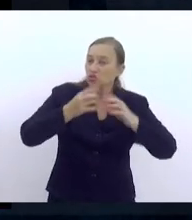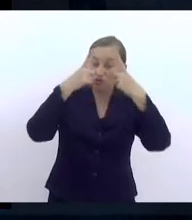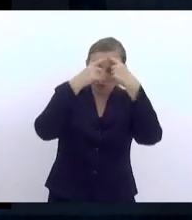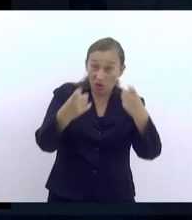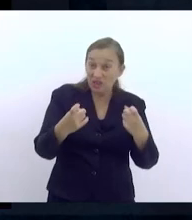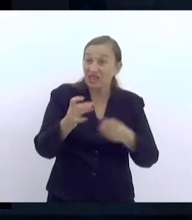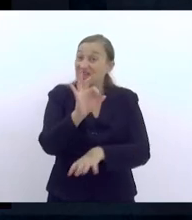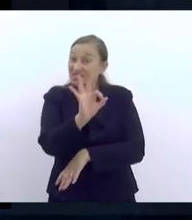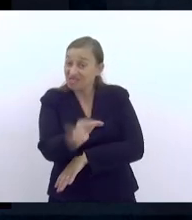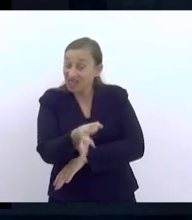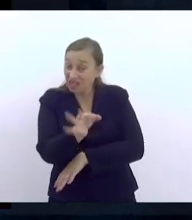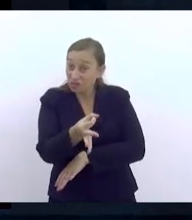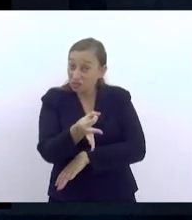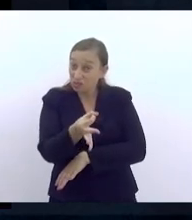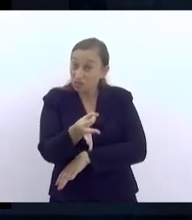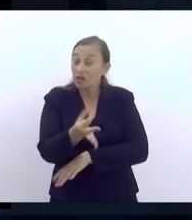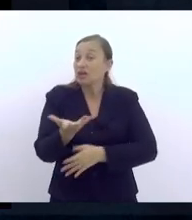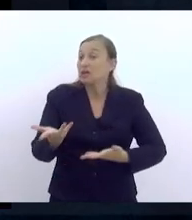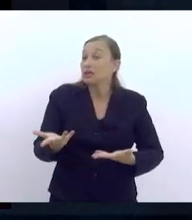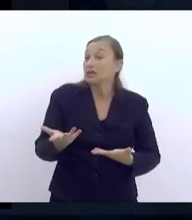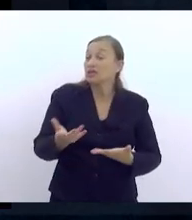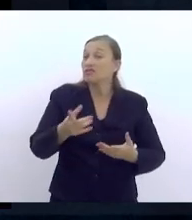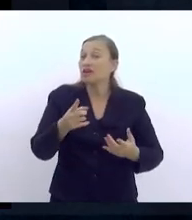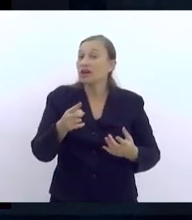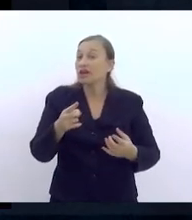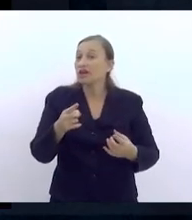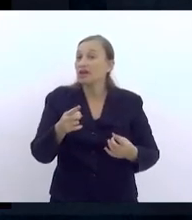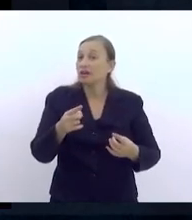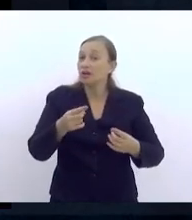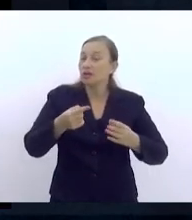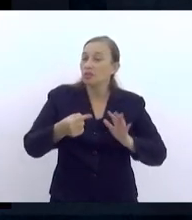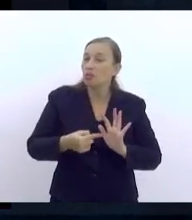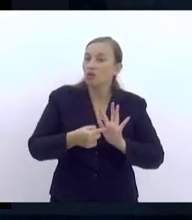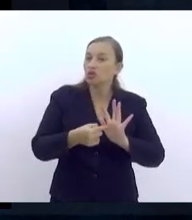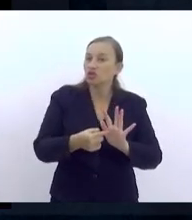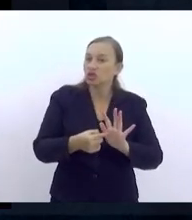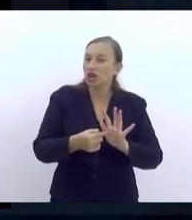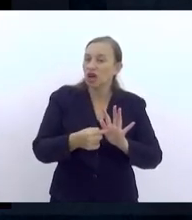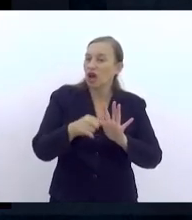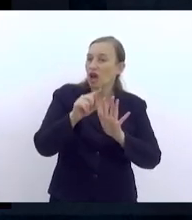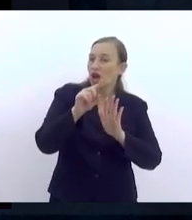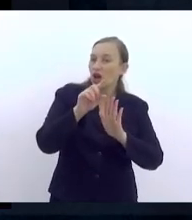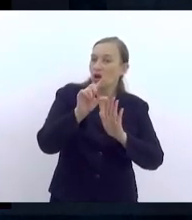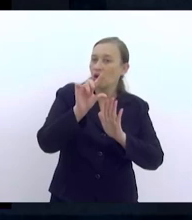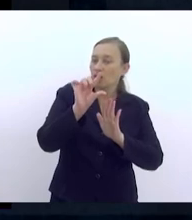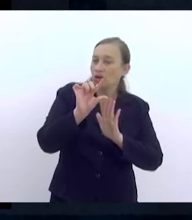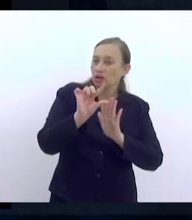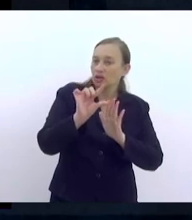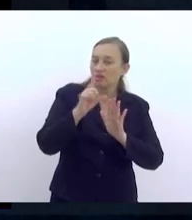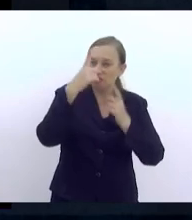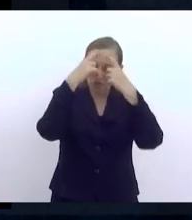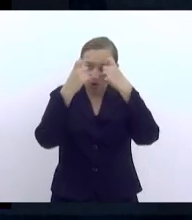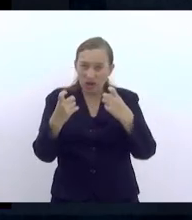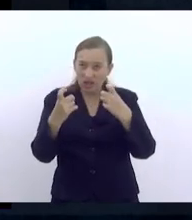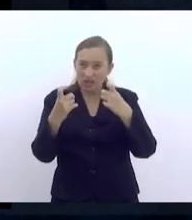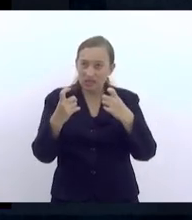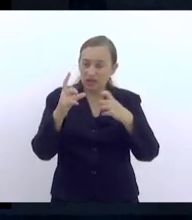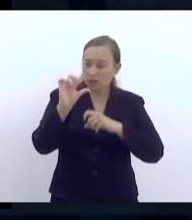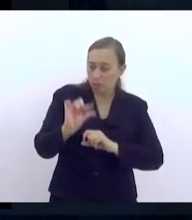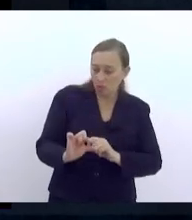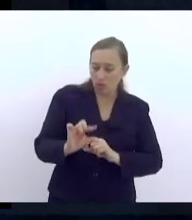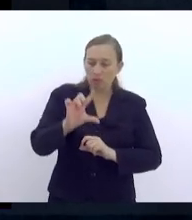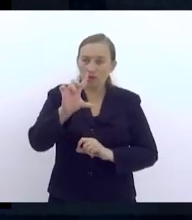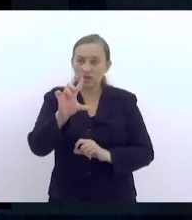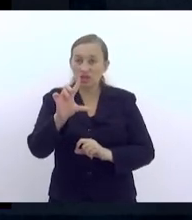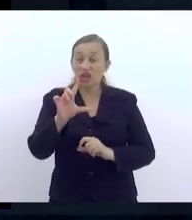óbvio que o que vai demarcar uma maior ou menor estado de violência é a forma que se